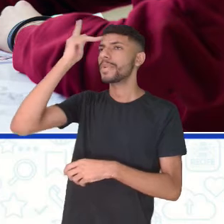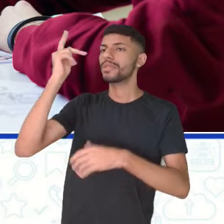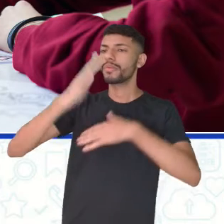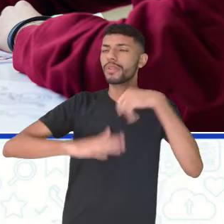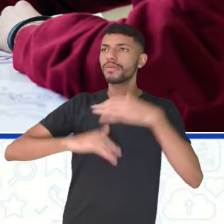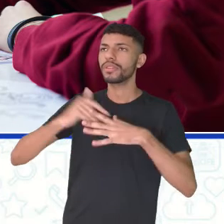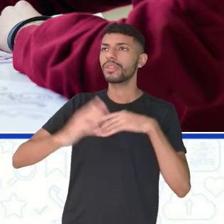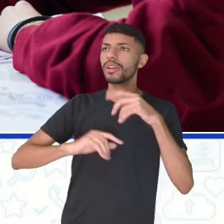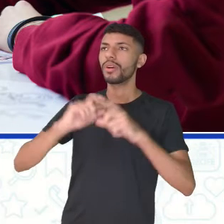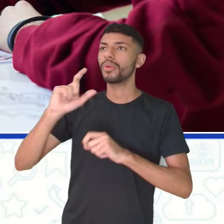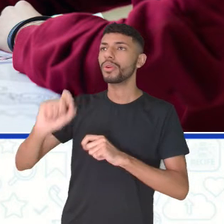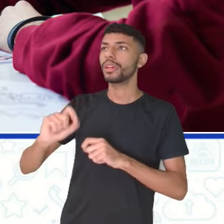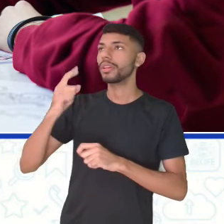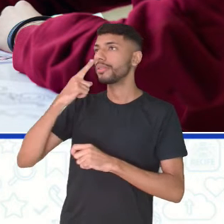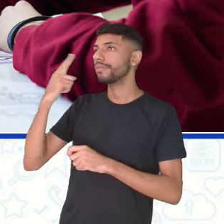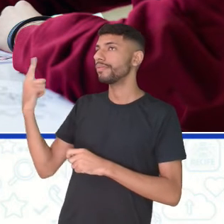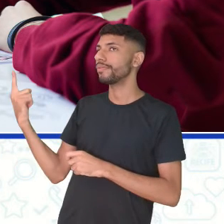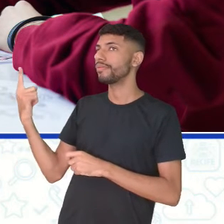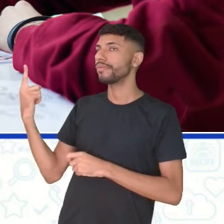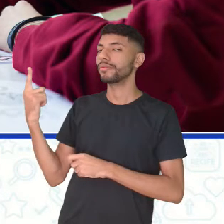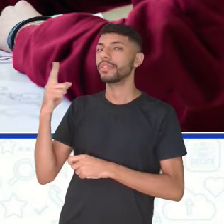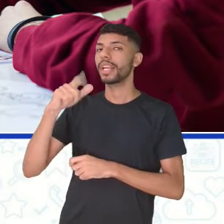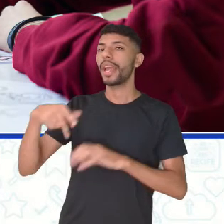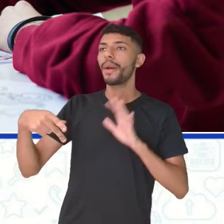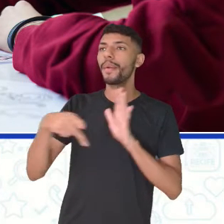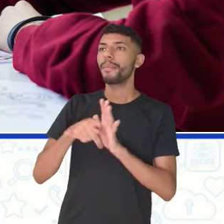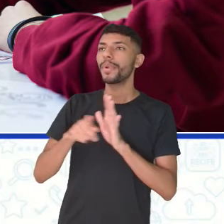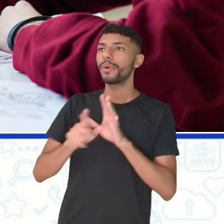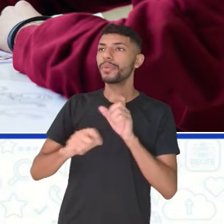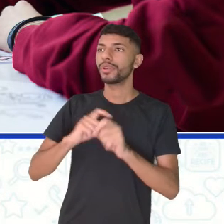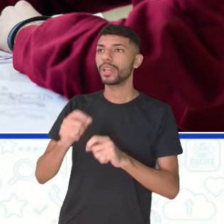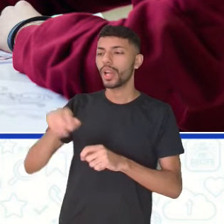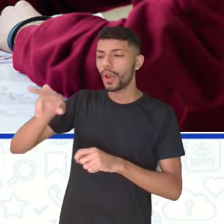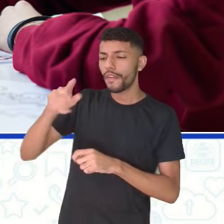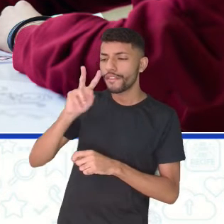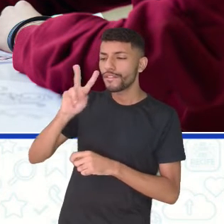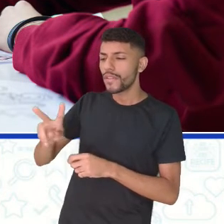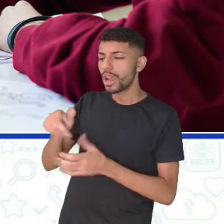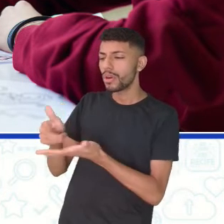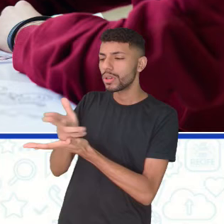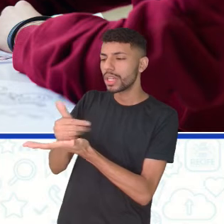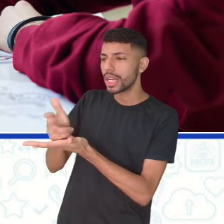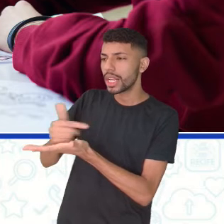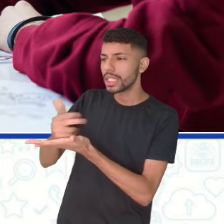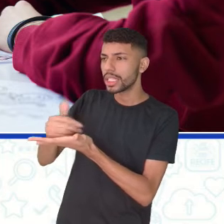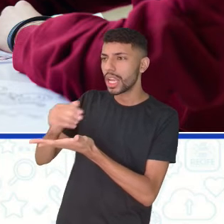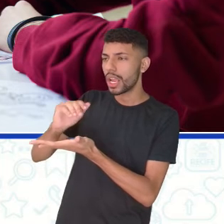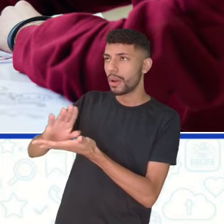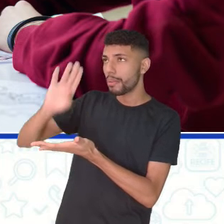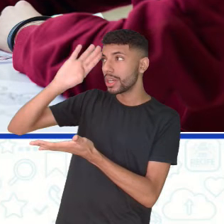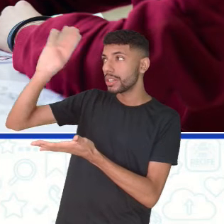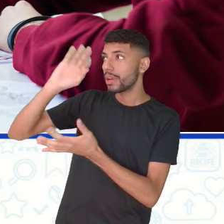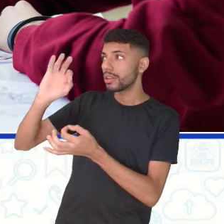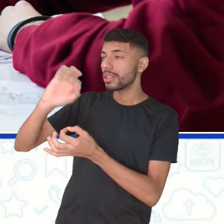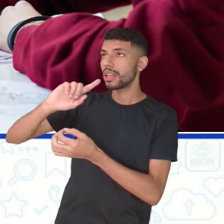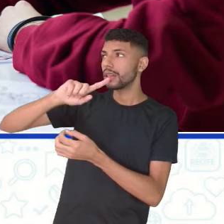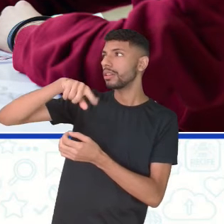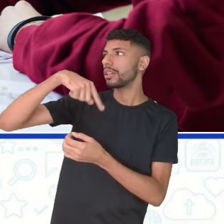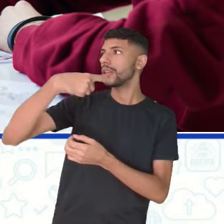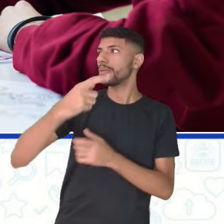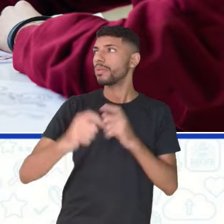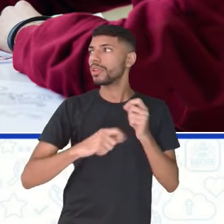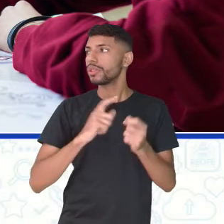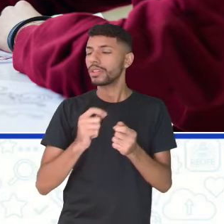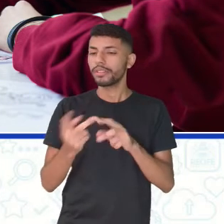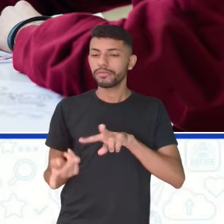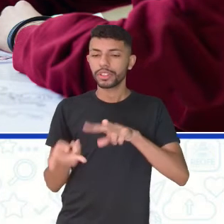Penciler, o Penciler vai ser quem vai pegar o desenho mais bruto do criador, né? Do primeiro criador do desenho, o artista principal, e